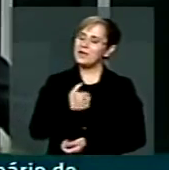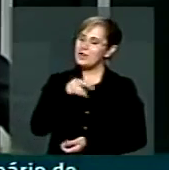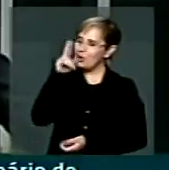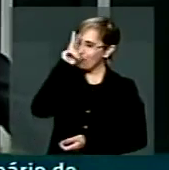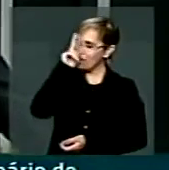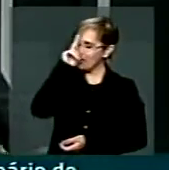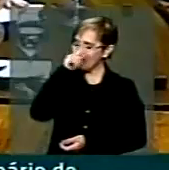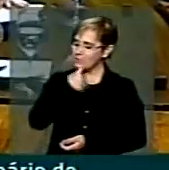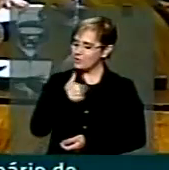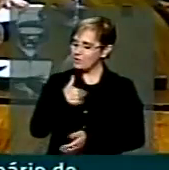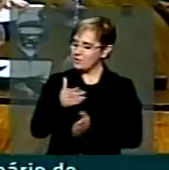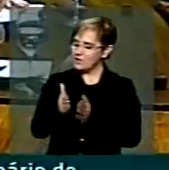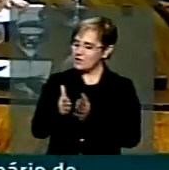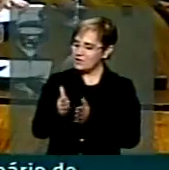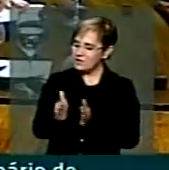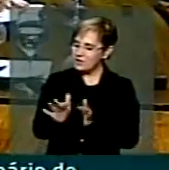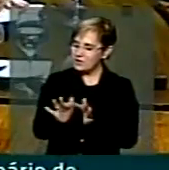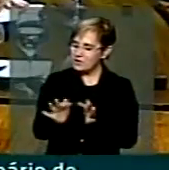humilde e pobre,